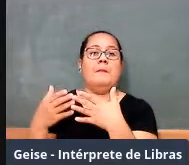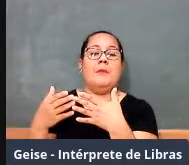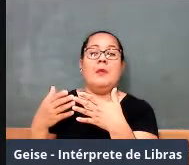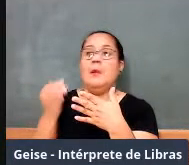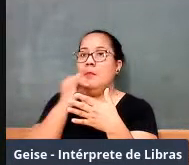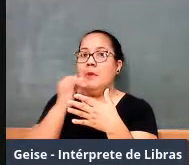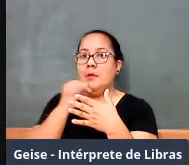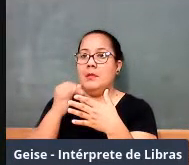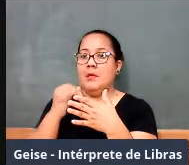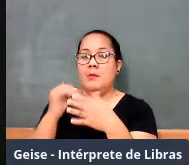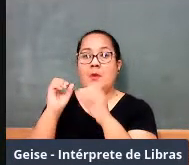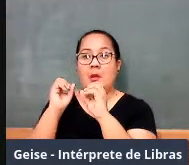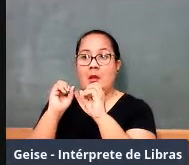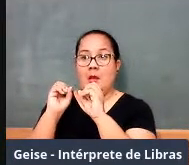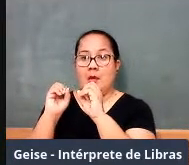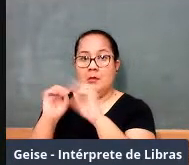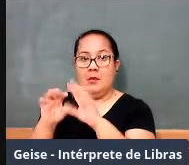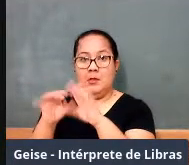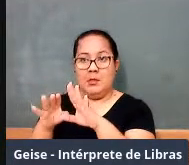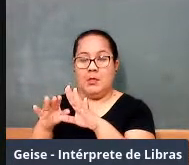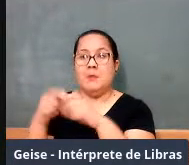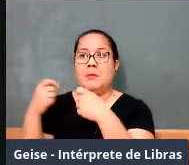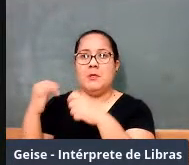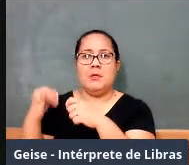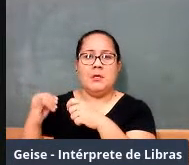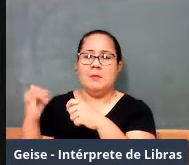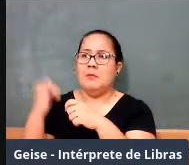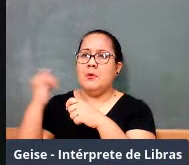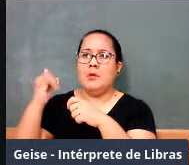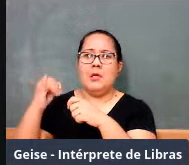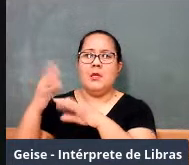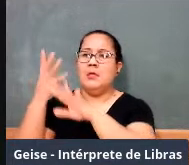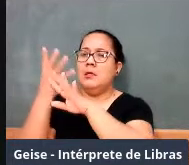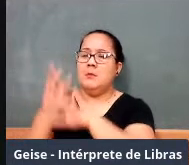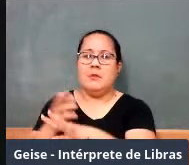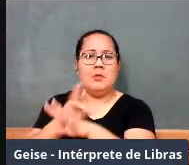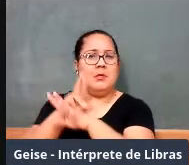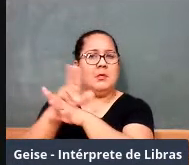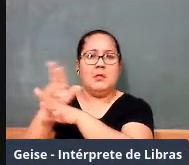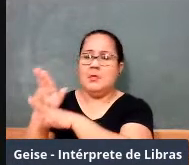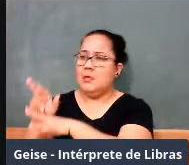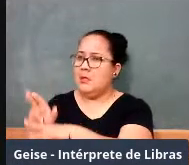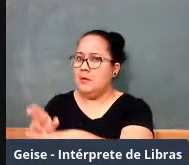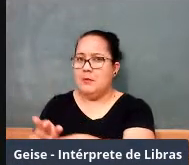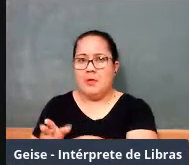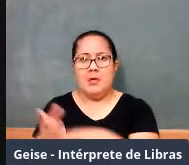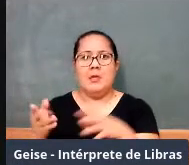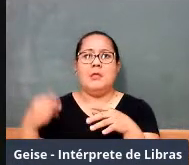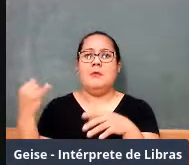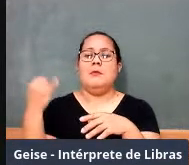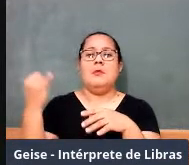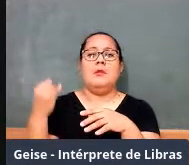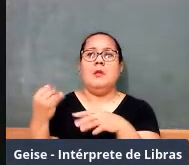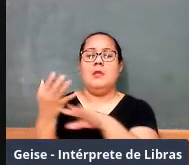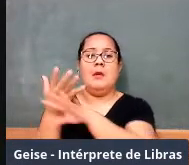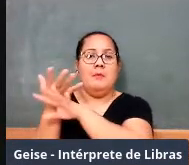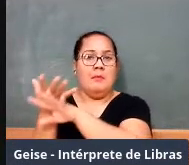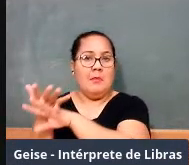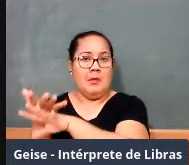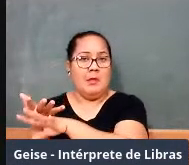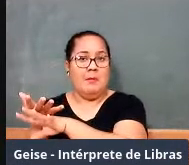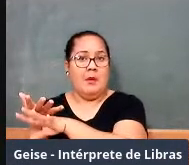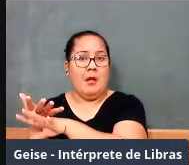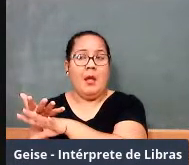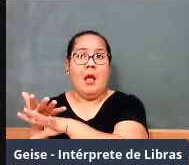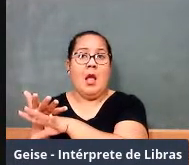devem se pautar pelos campos disciplinares, quer dizer, o ensino de matemática não deve ser algo com